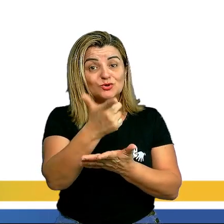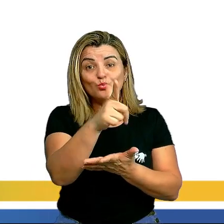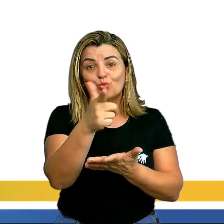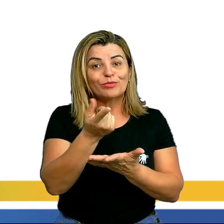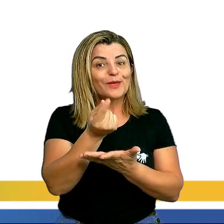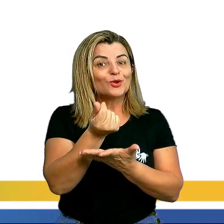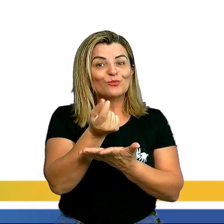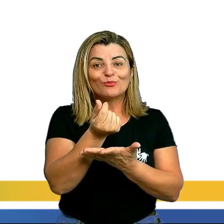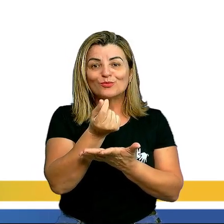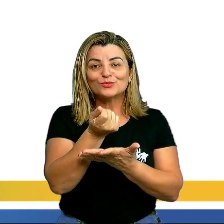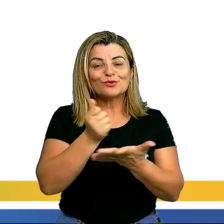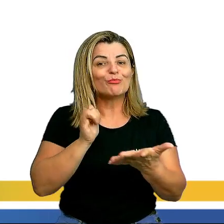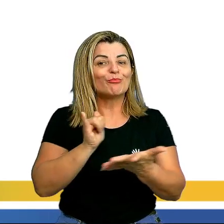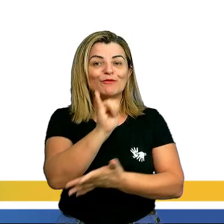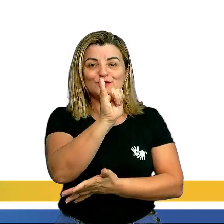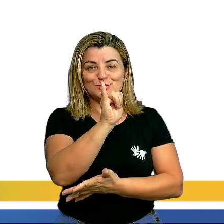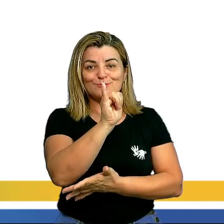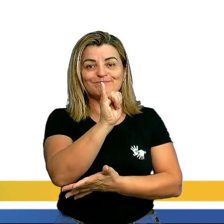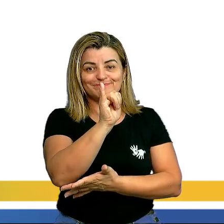condições financeiras.